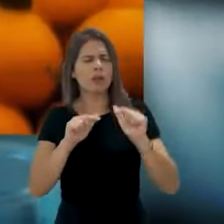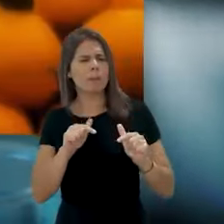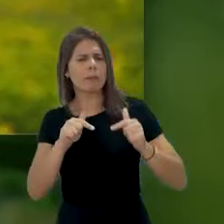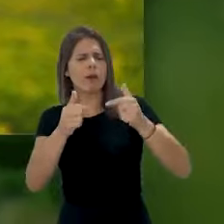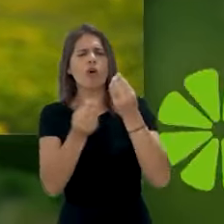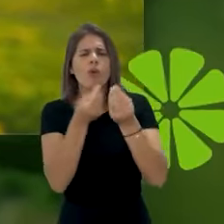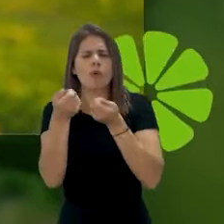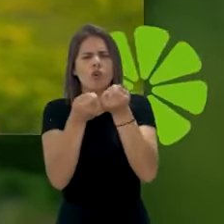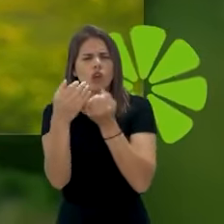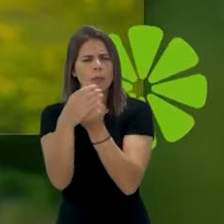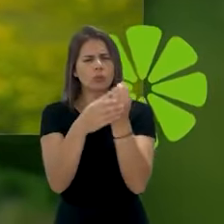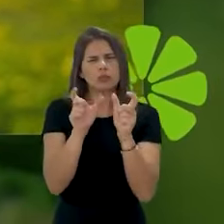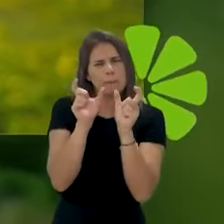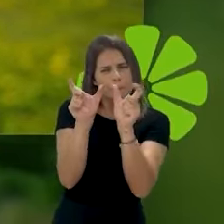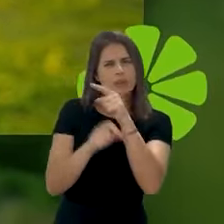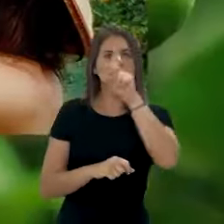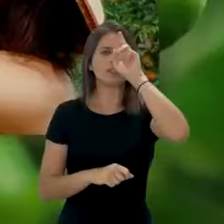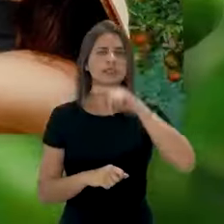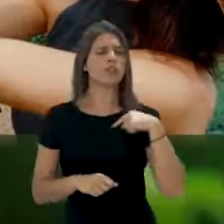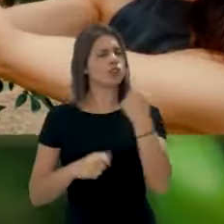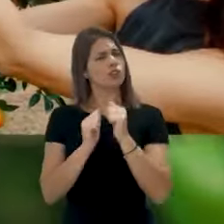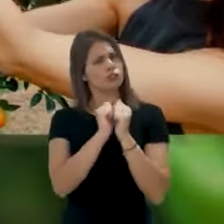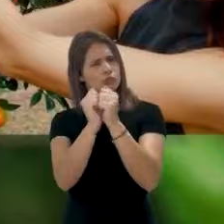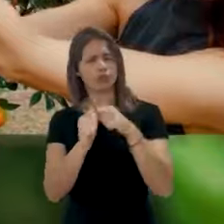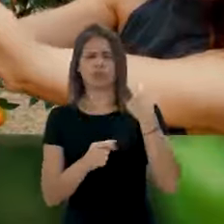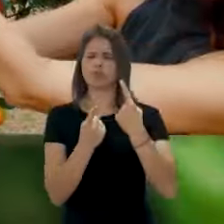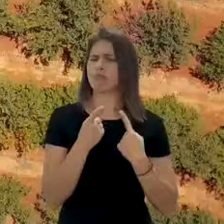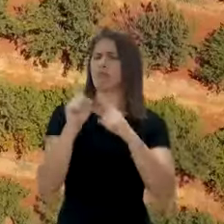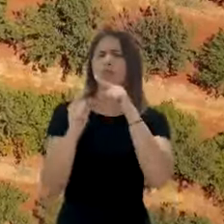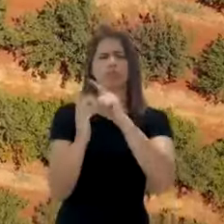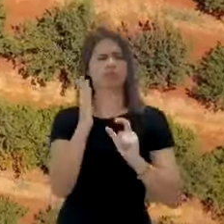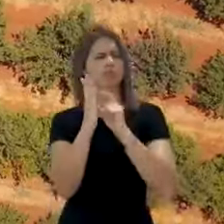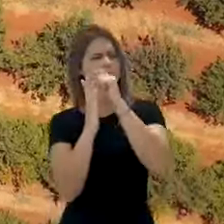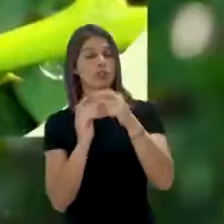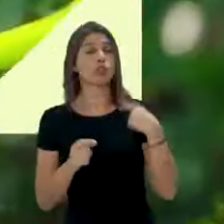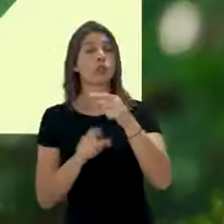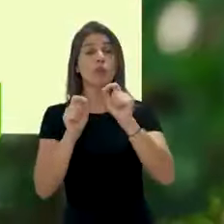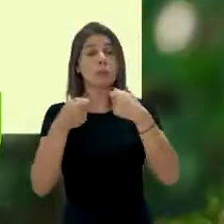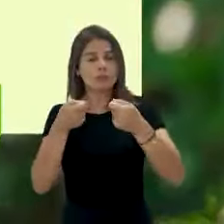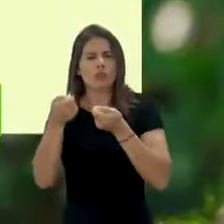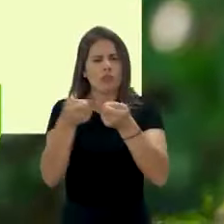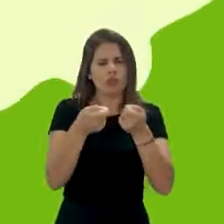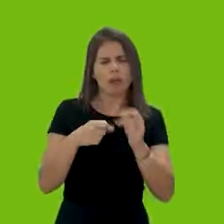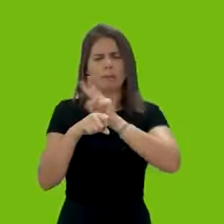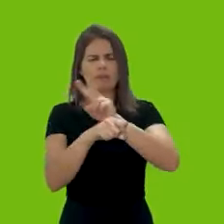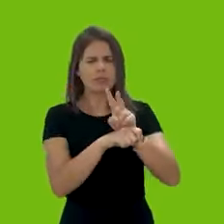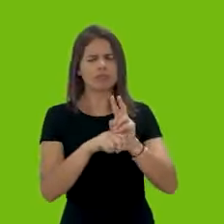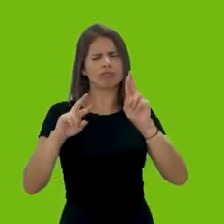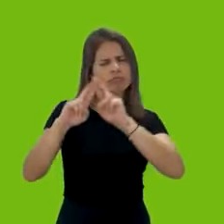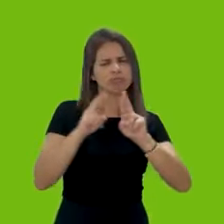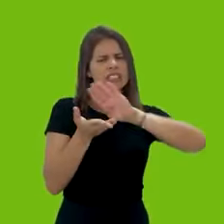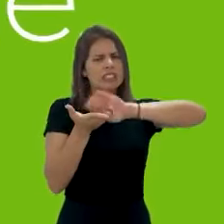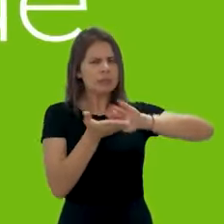investe e trabalha ao lado dos produtores na luta para controlar essa praga. Vamos juntos, todos contra o greening. Monitore,